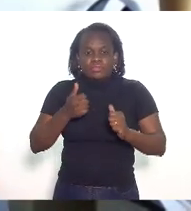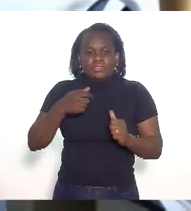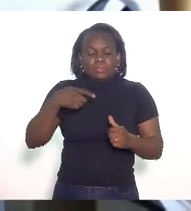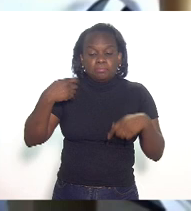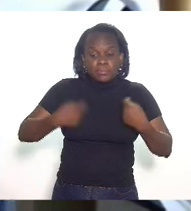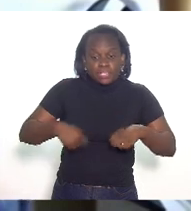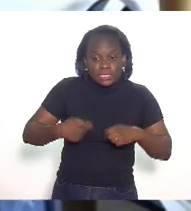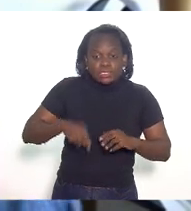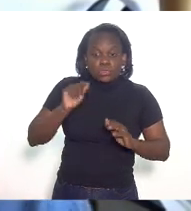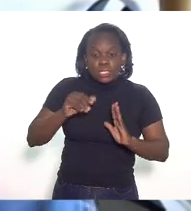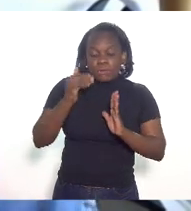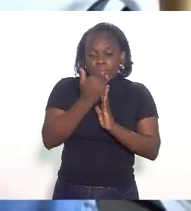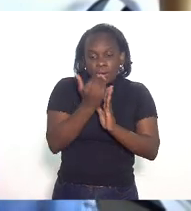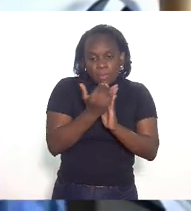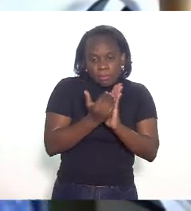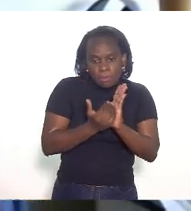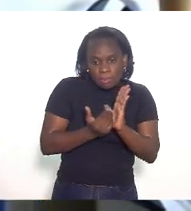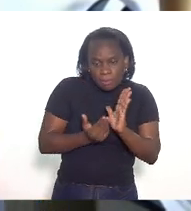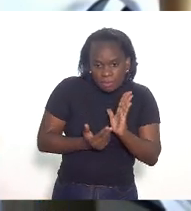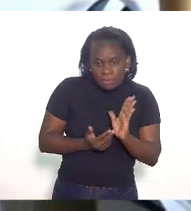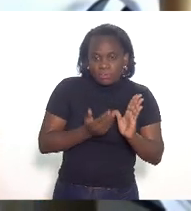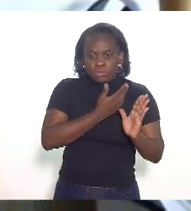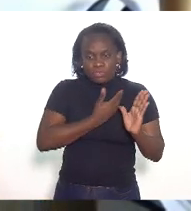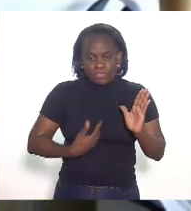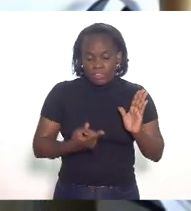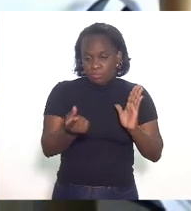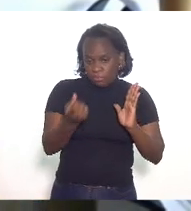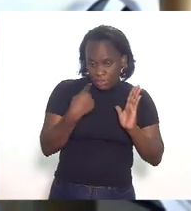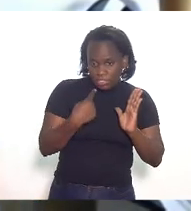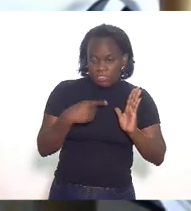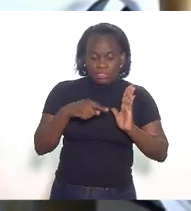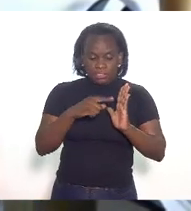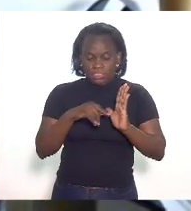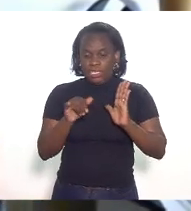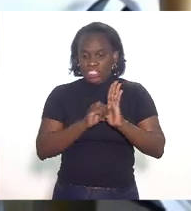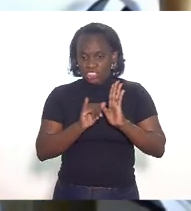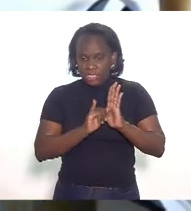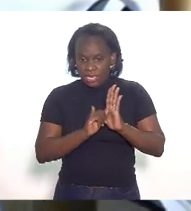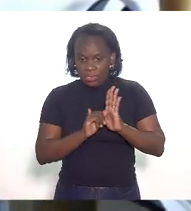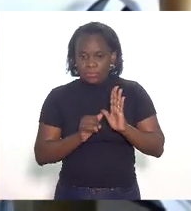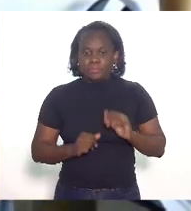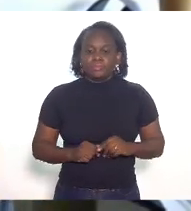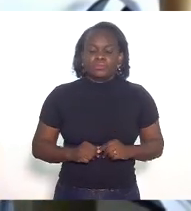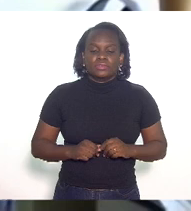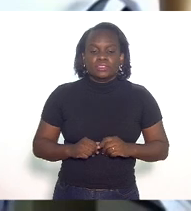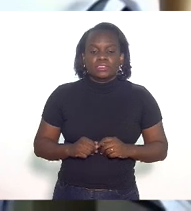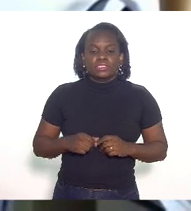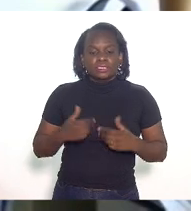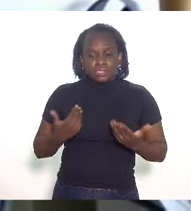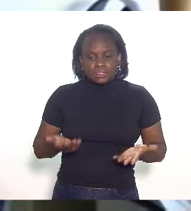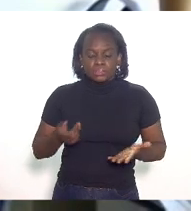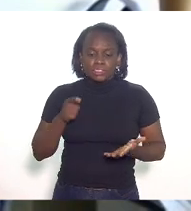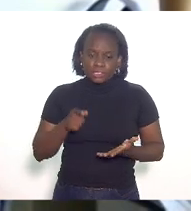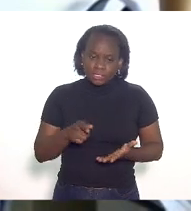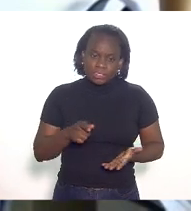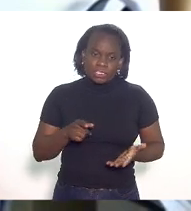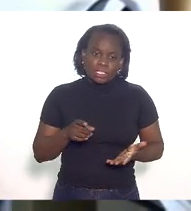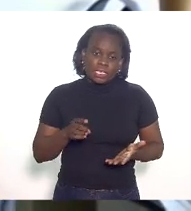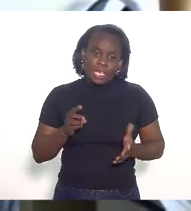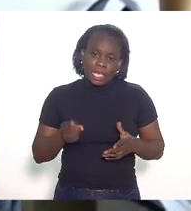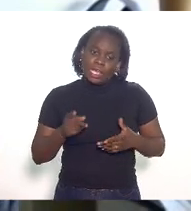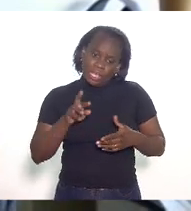exigências que a União que no edital isso no fundo é um